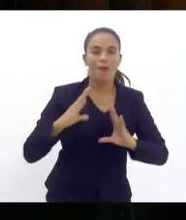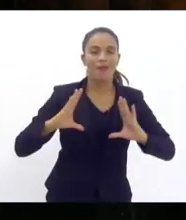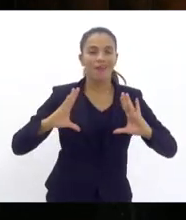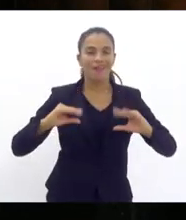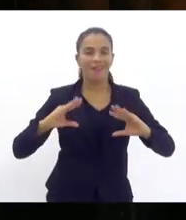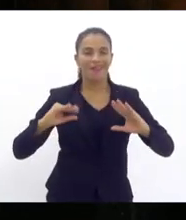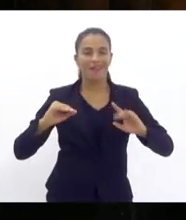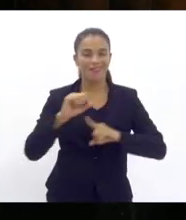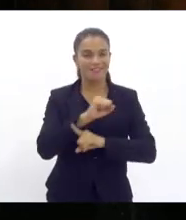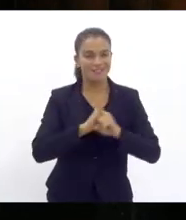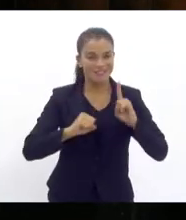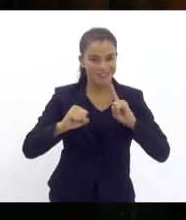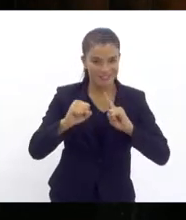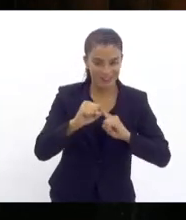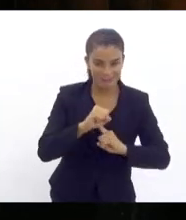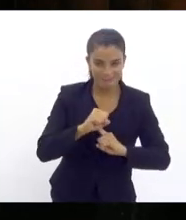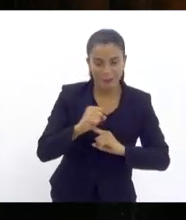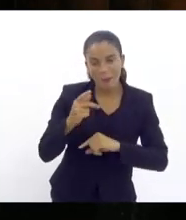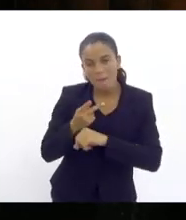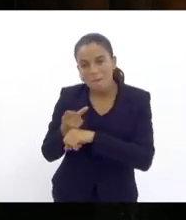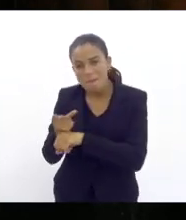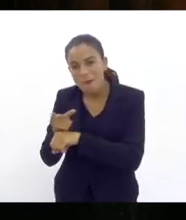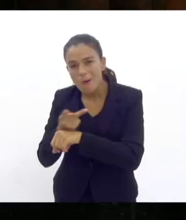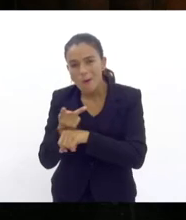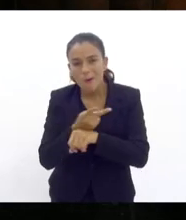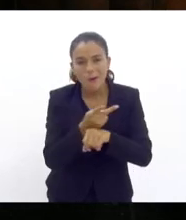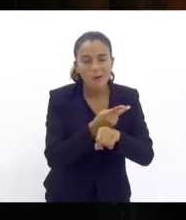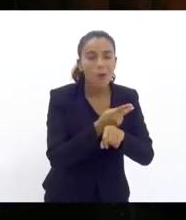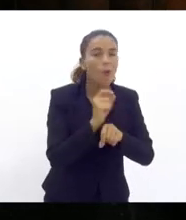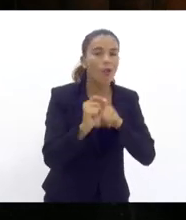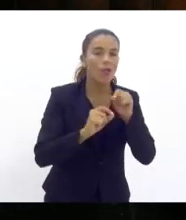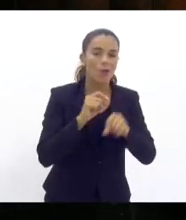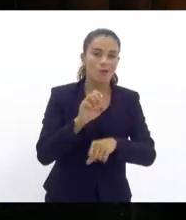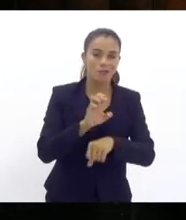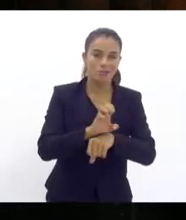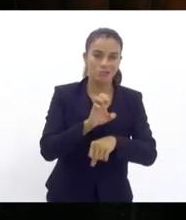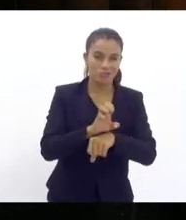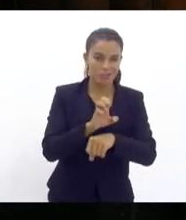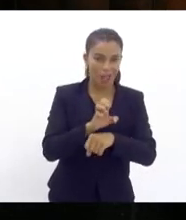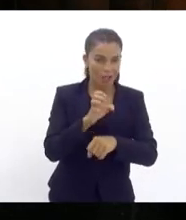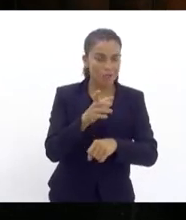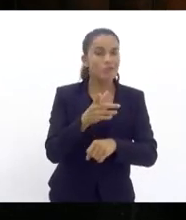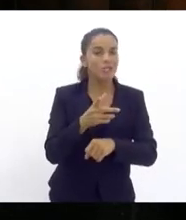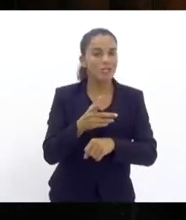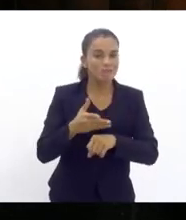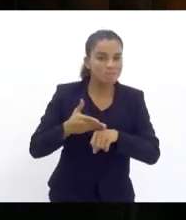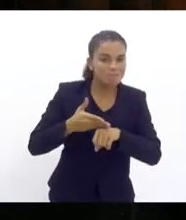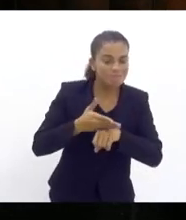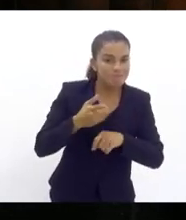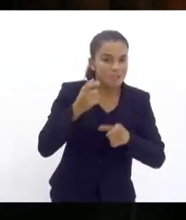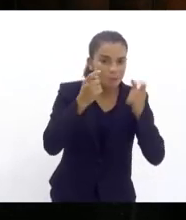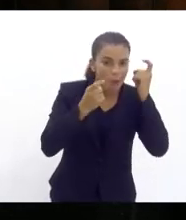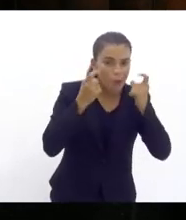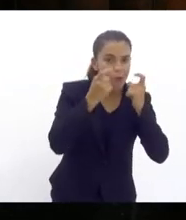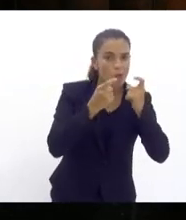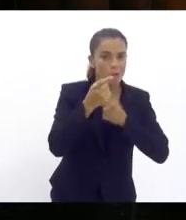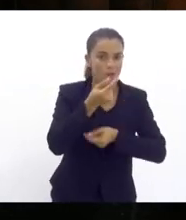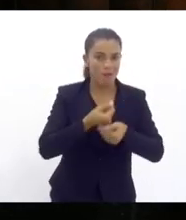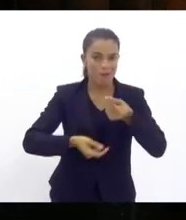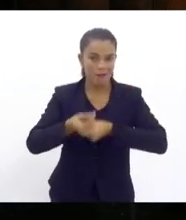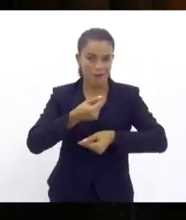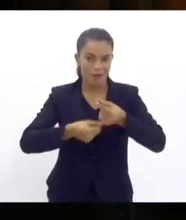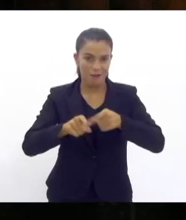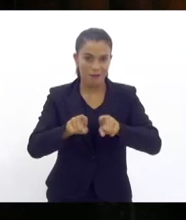a busca de um estado que interfira na economia e leve